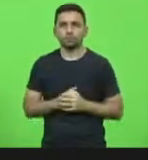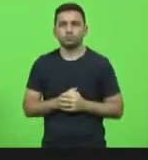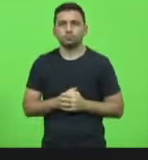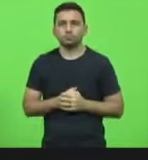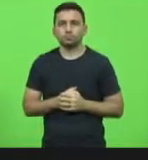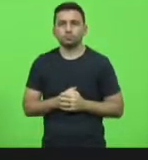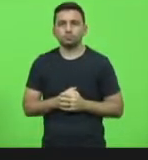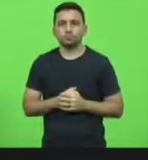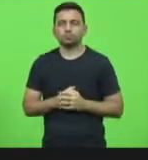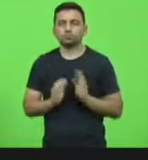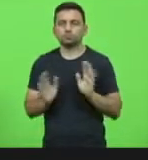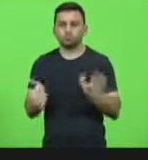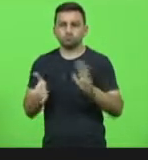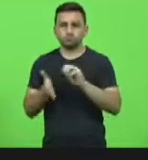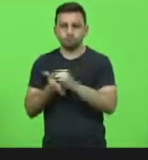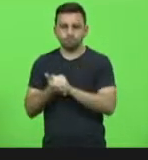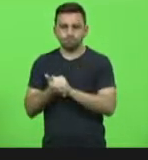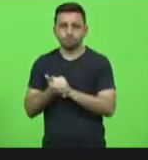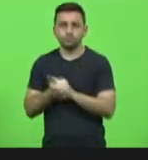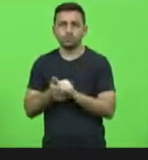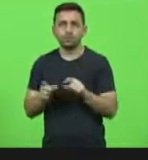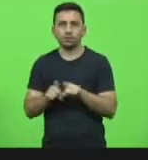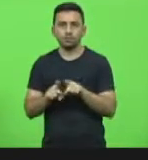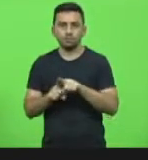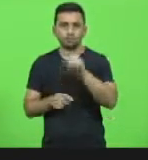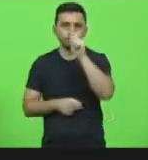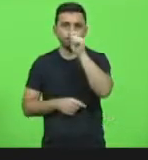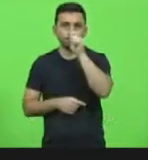Feito o registro. Deputado João Amin.